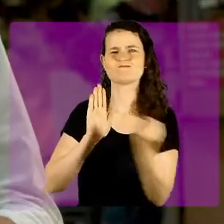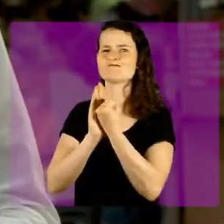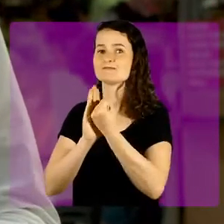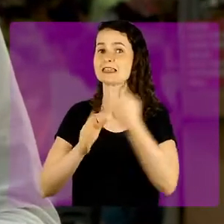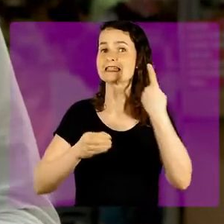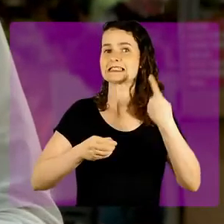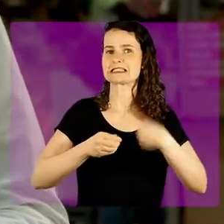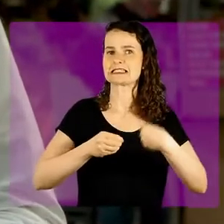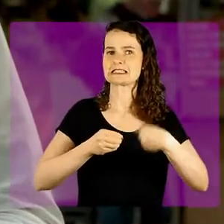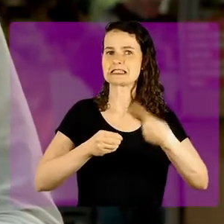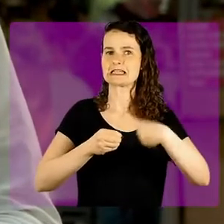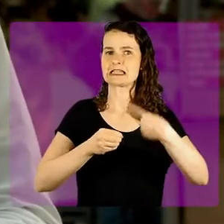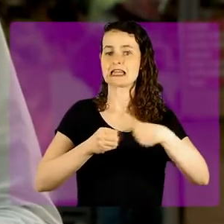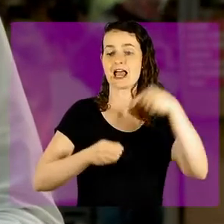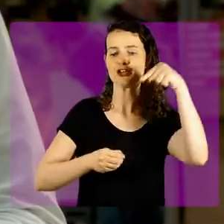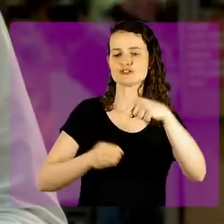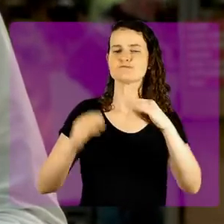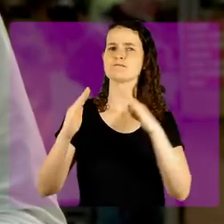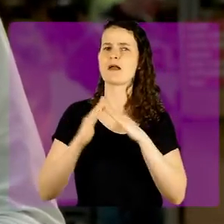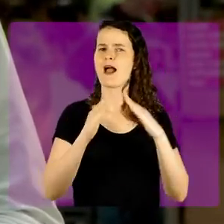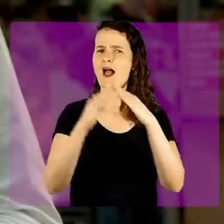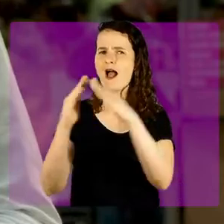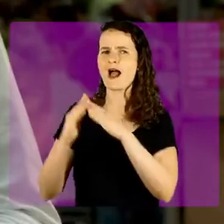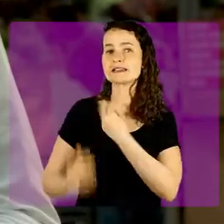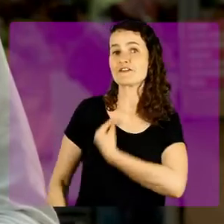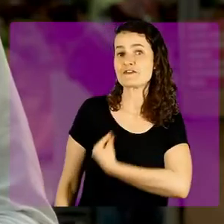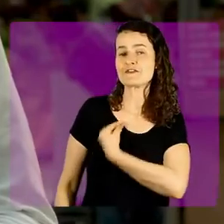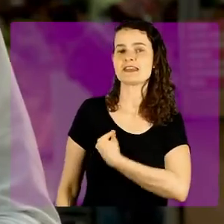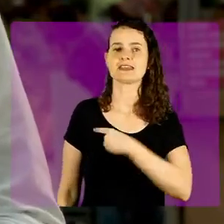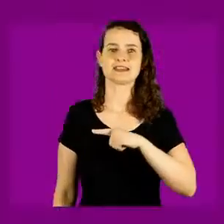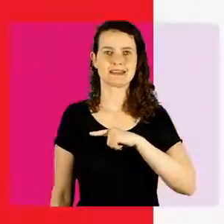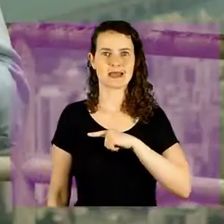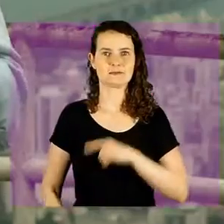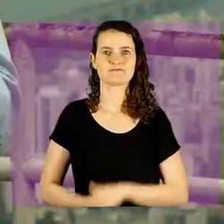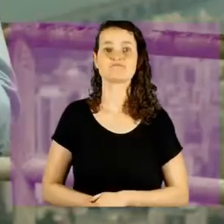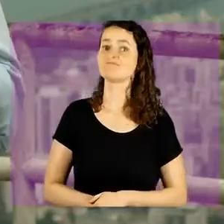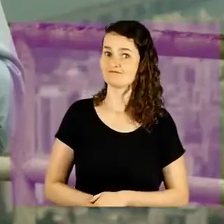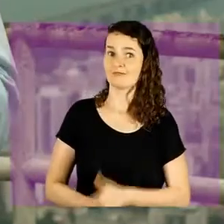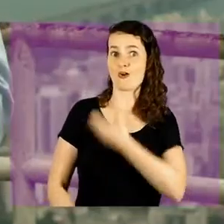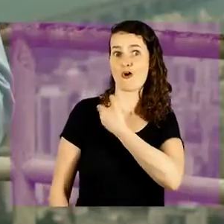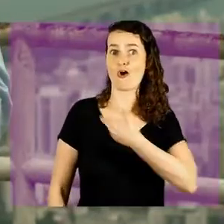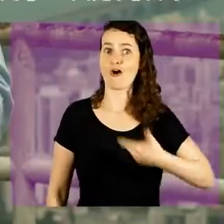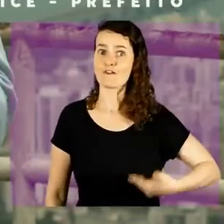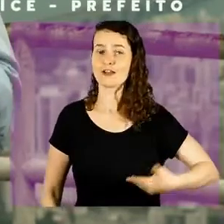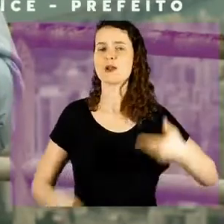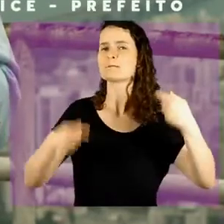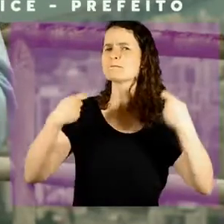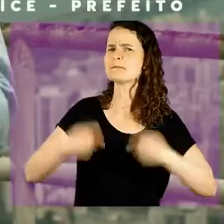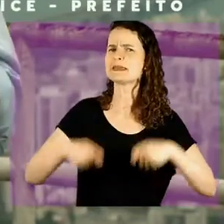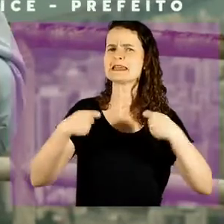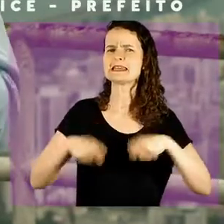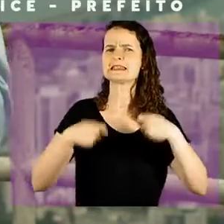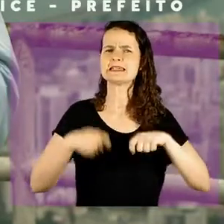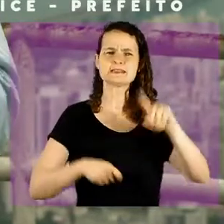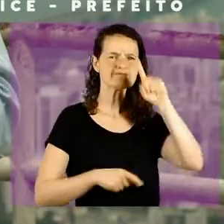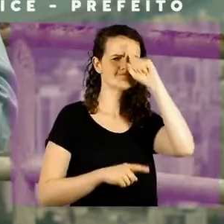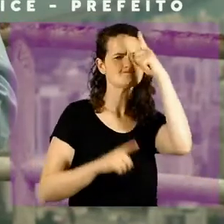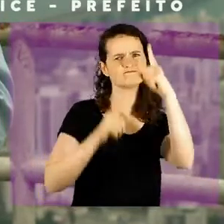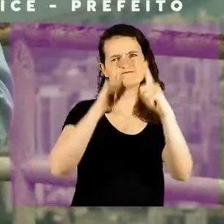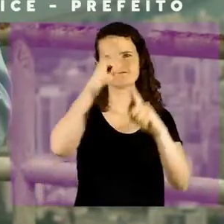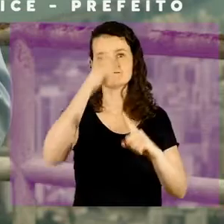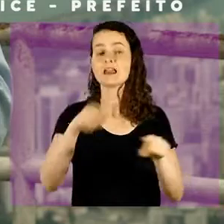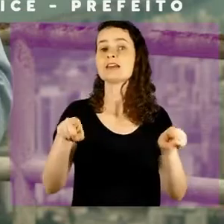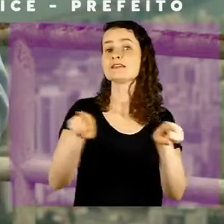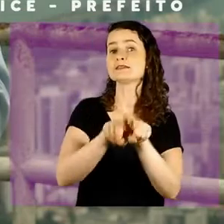maior nas cidades, que é onde a vida das pessoas acontece de fato. Por isso, governar exigirá muita